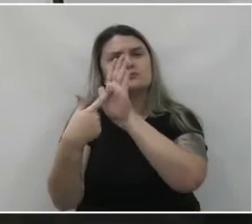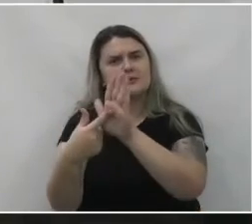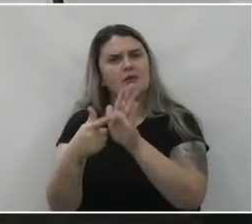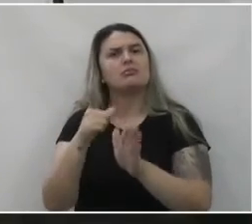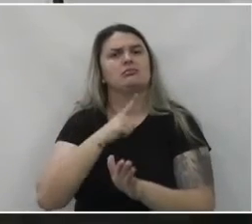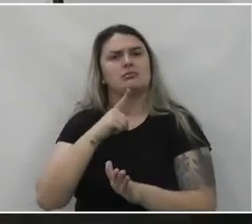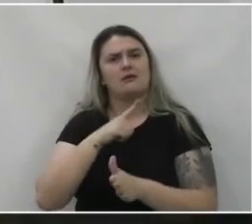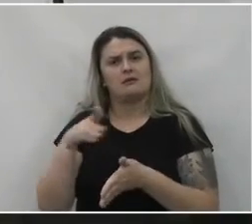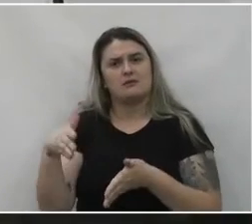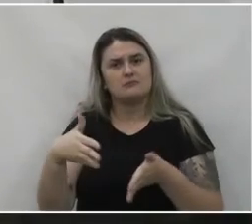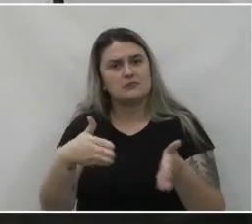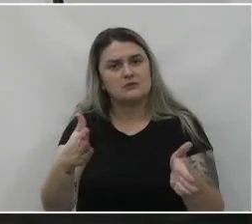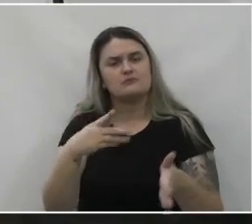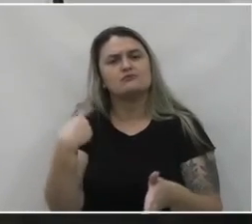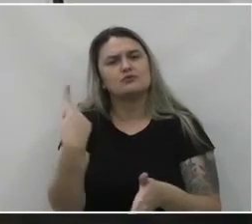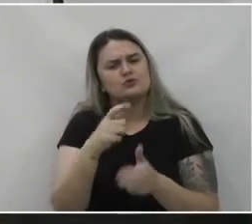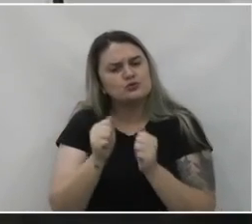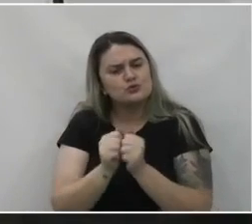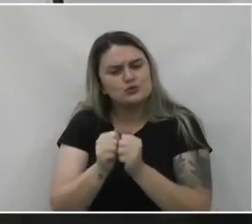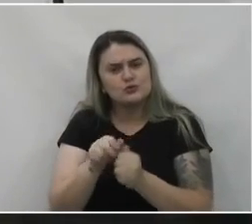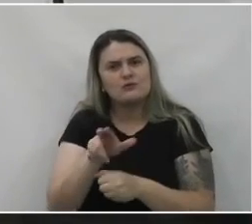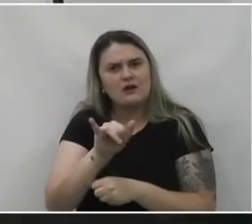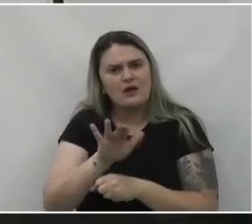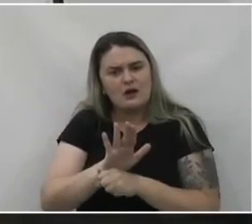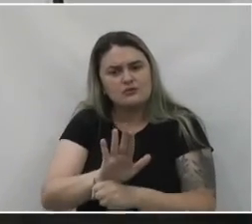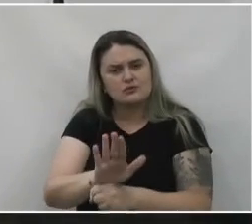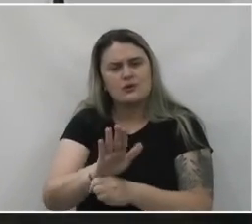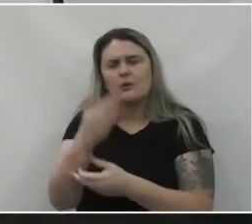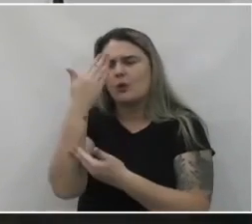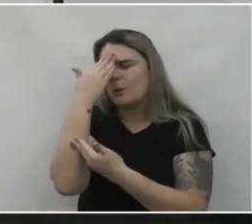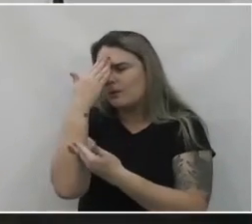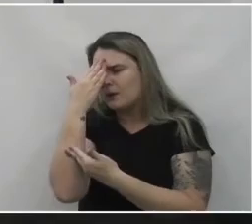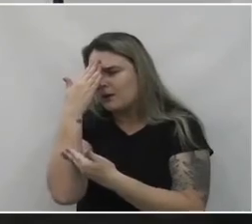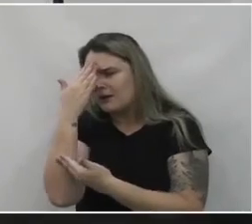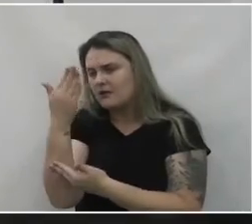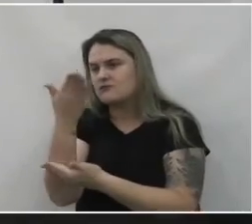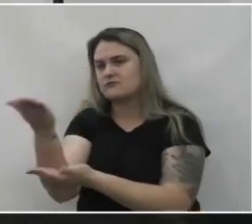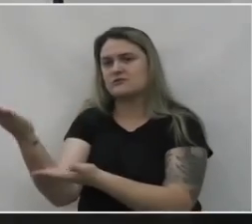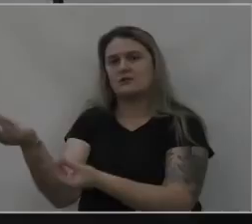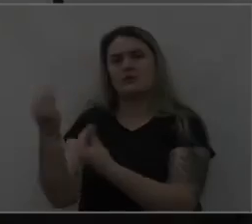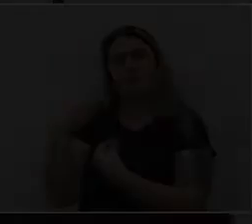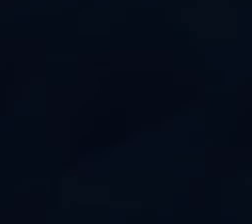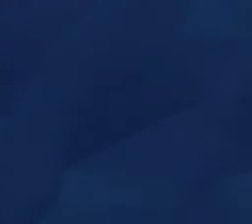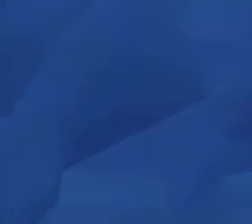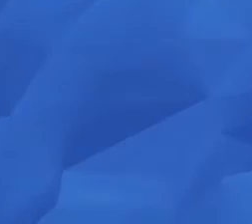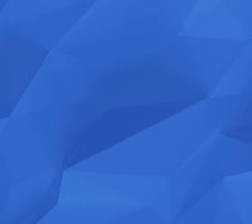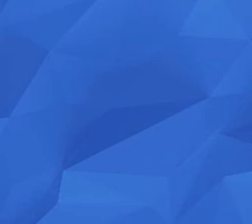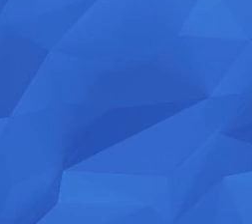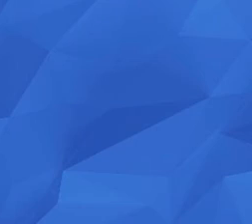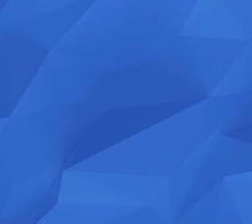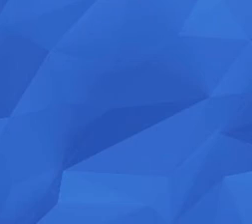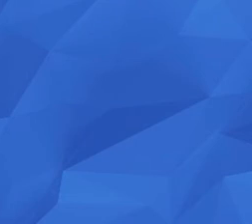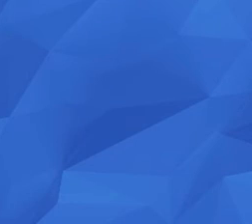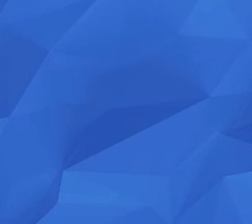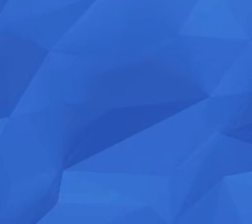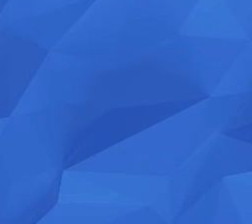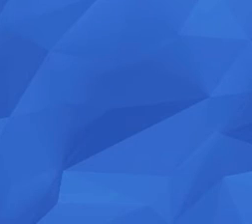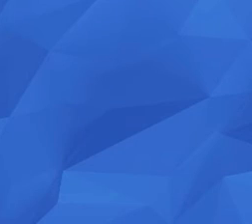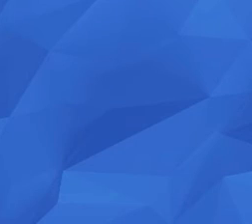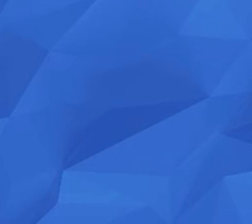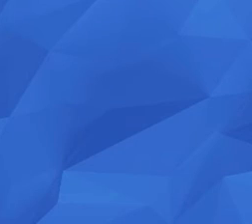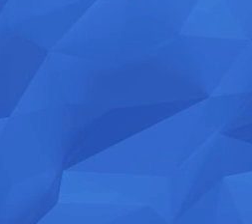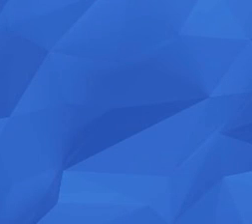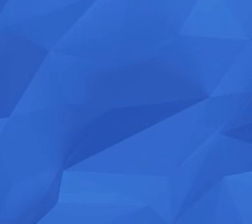que existe um caminho e que a gente vai estar junto ali para ajudar a trilhar. E agradeço muito vocês essa oportunidade. E a-O